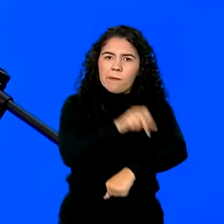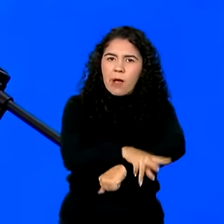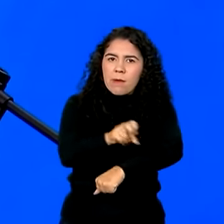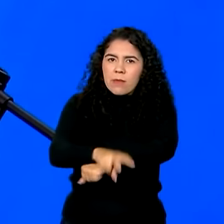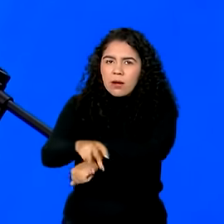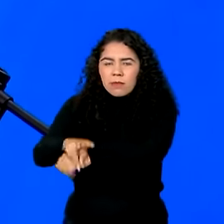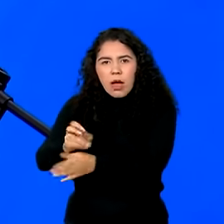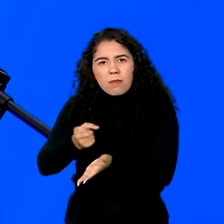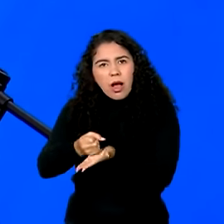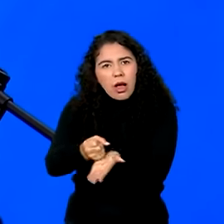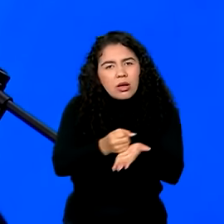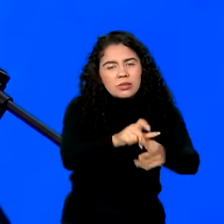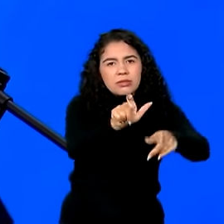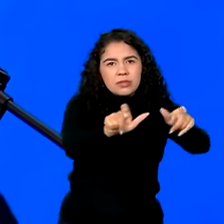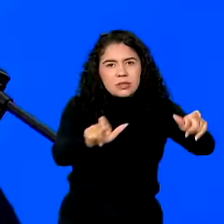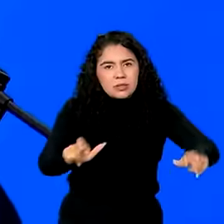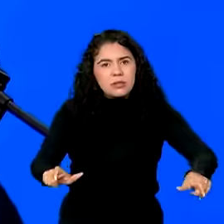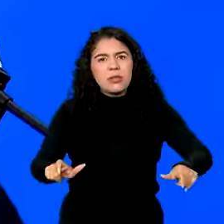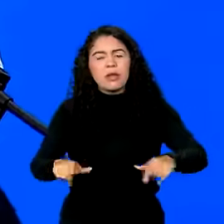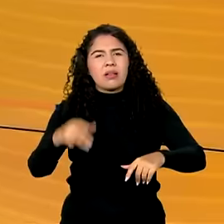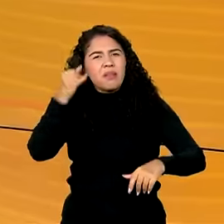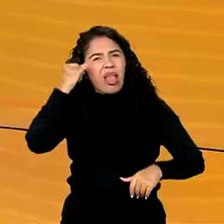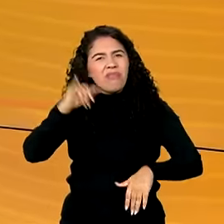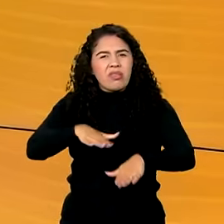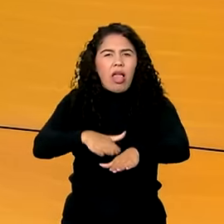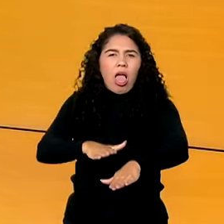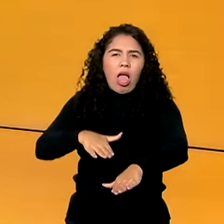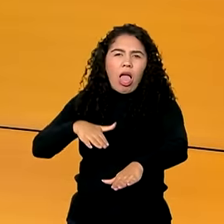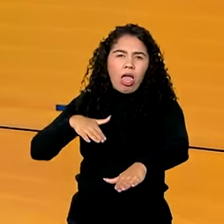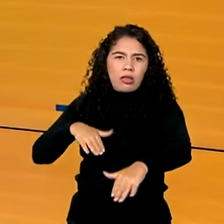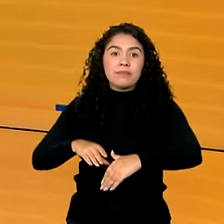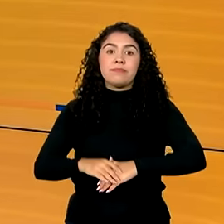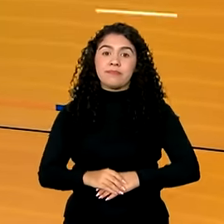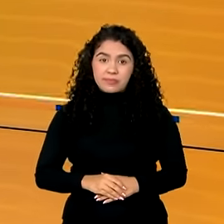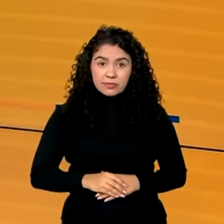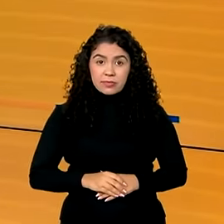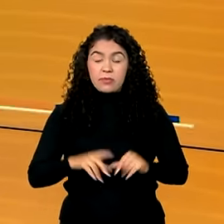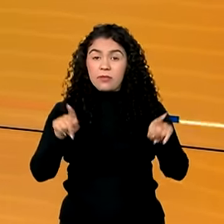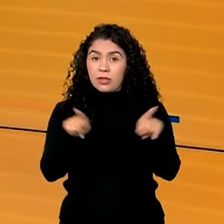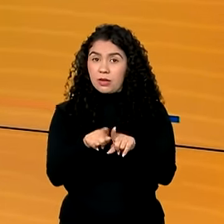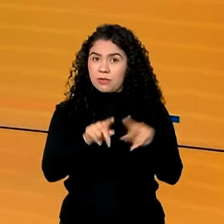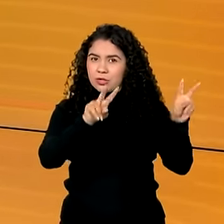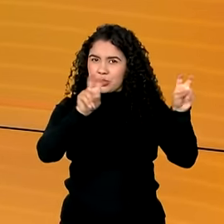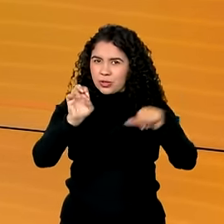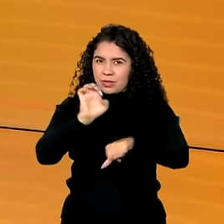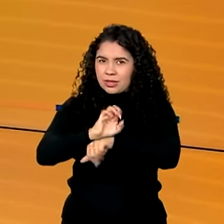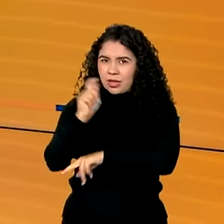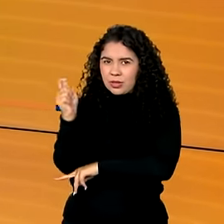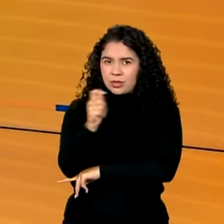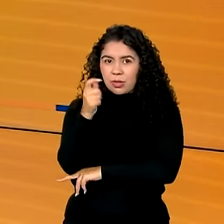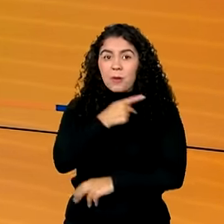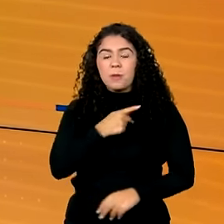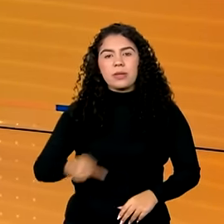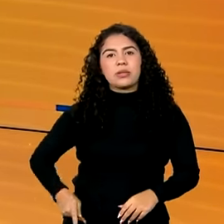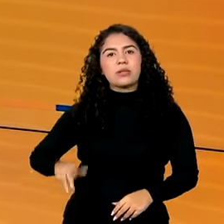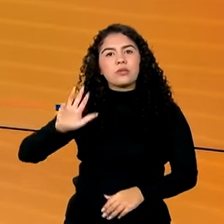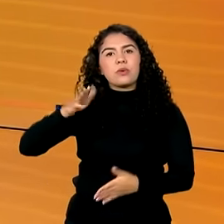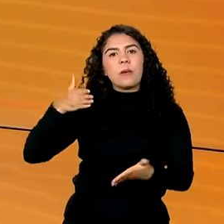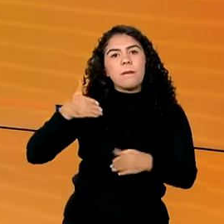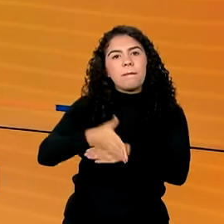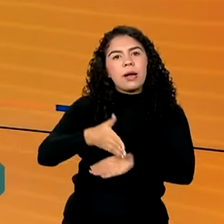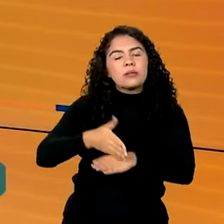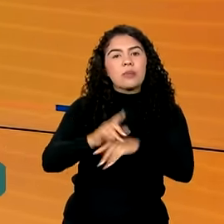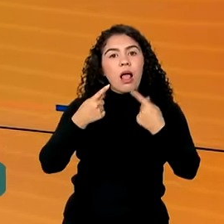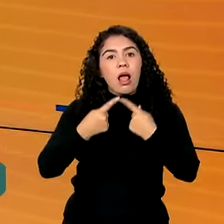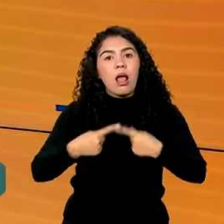pessoas, tirando o cidadão do trânsito. E ainda no Rio Grande do Sul, Lula participou da inauguração do Centro